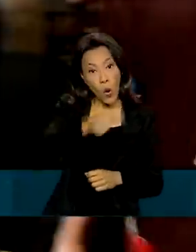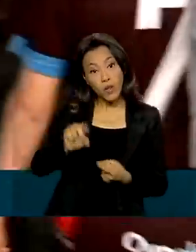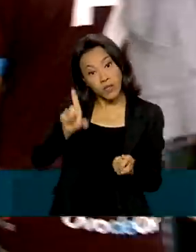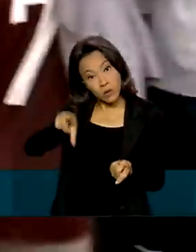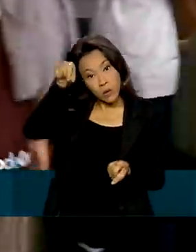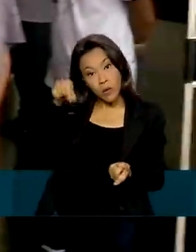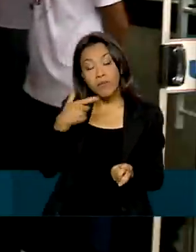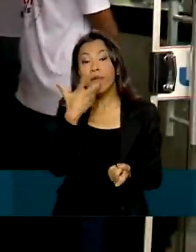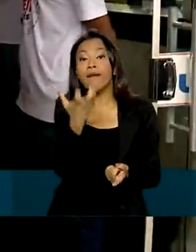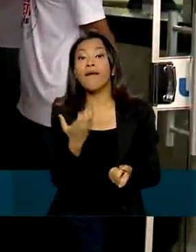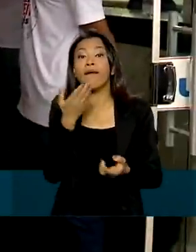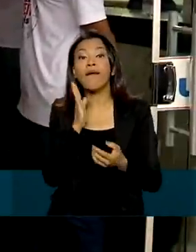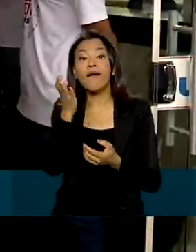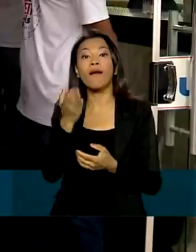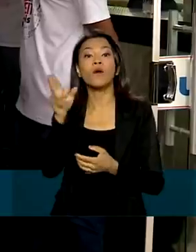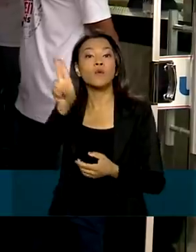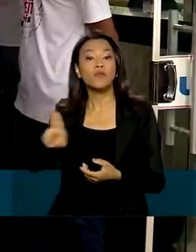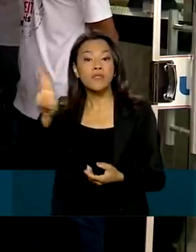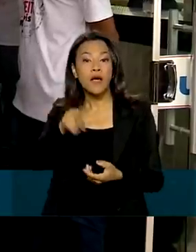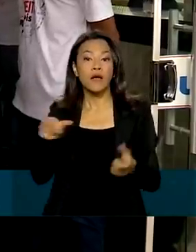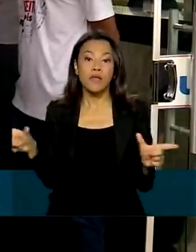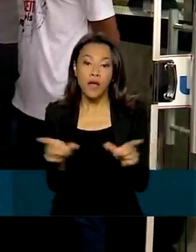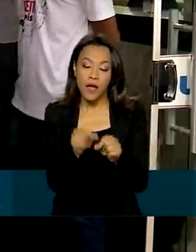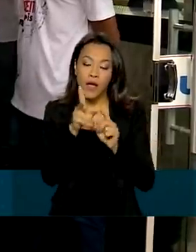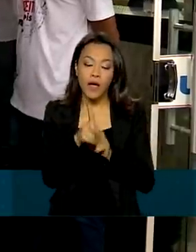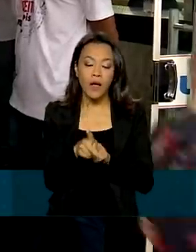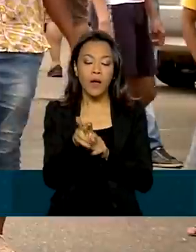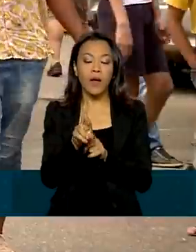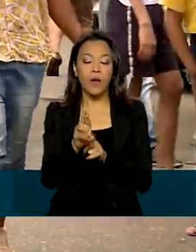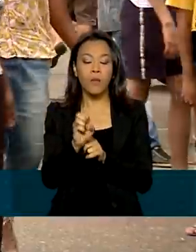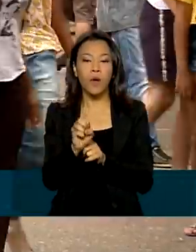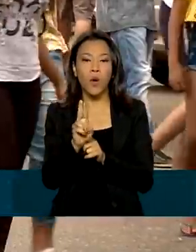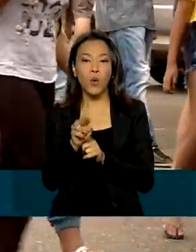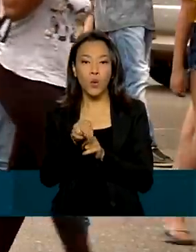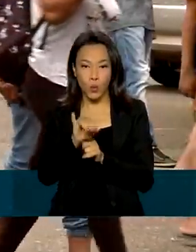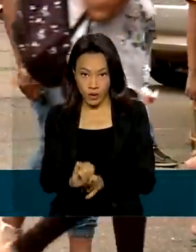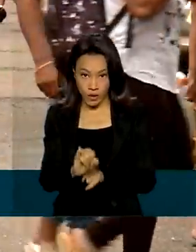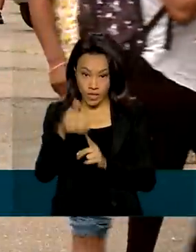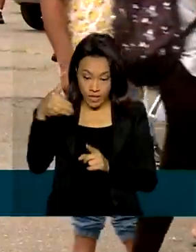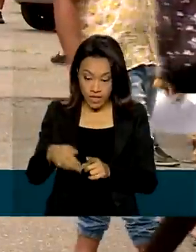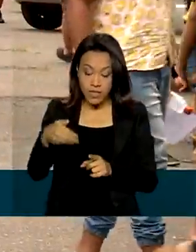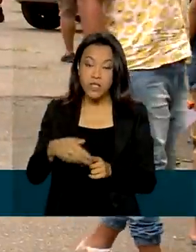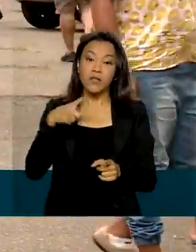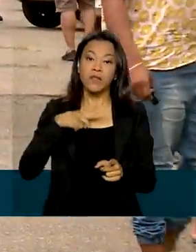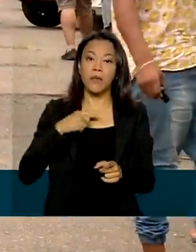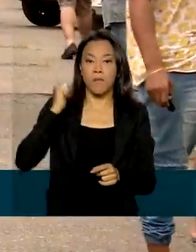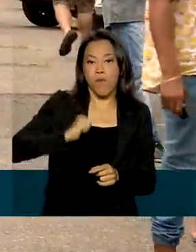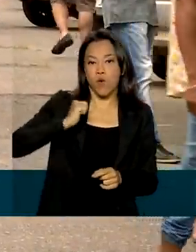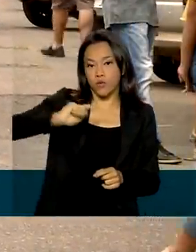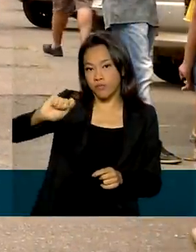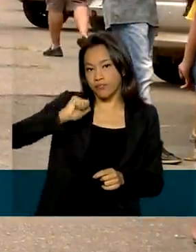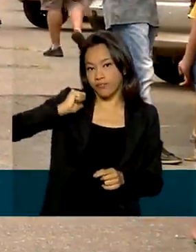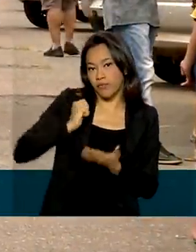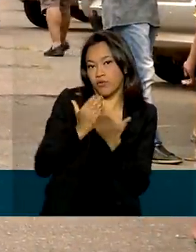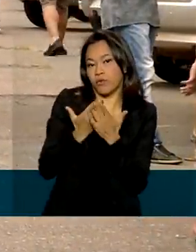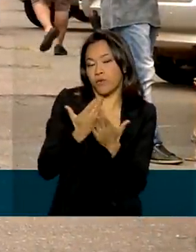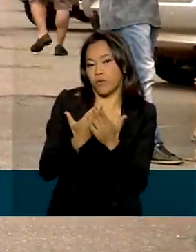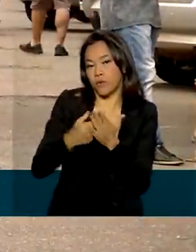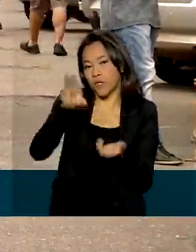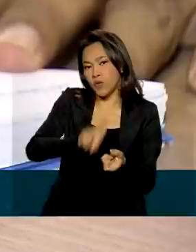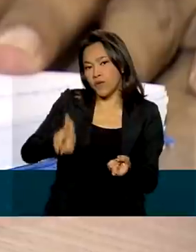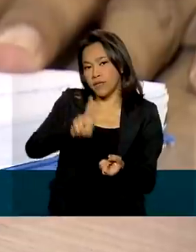para quem quer fazer faculdade é o ProUni, o Programa Universidade para Todos. Neles são distribuídas bolsas de estudo em instituições particulares.